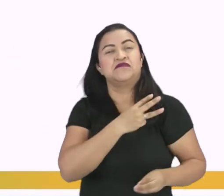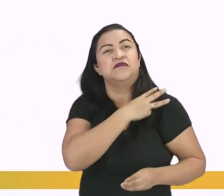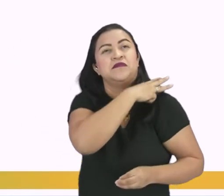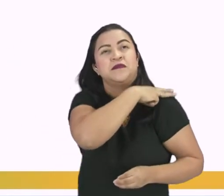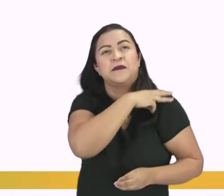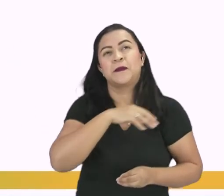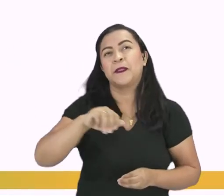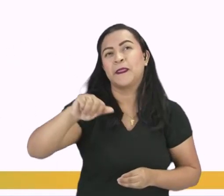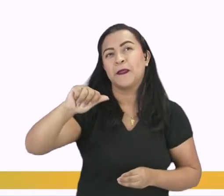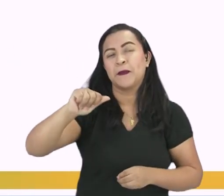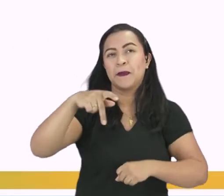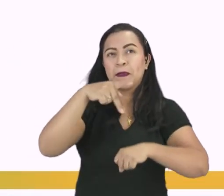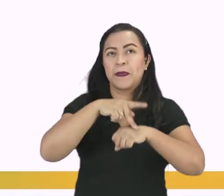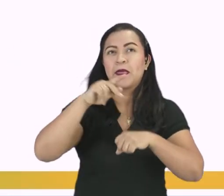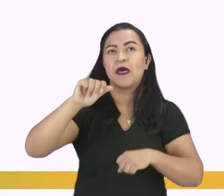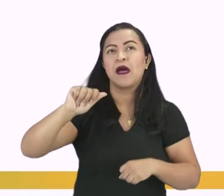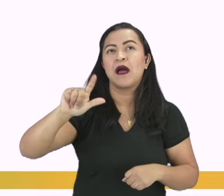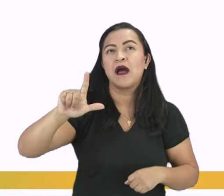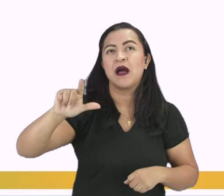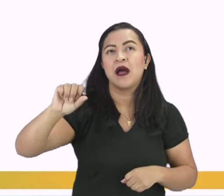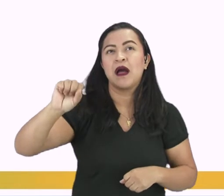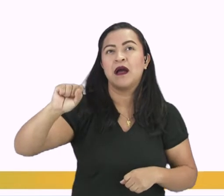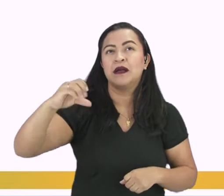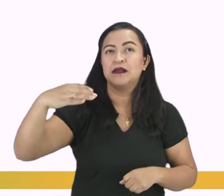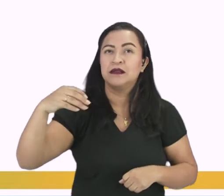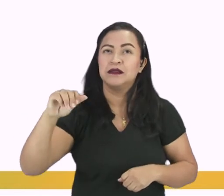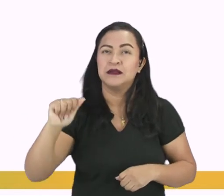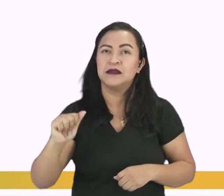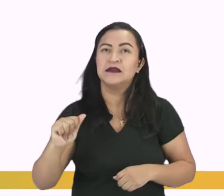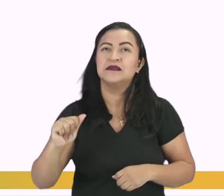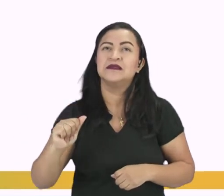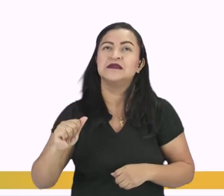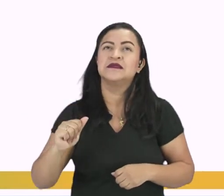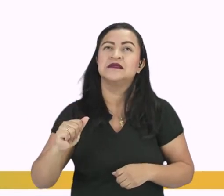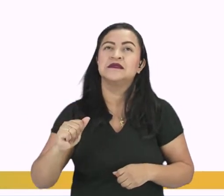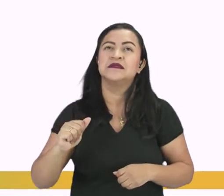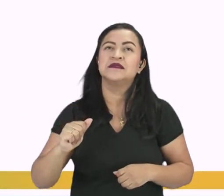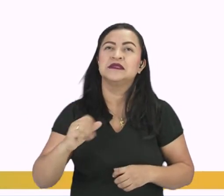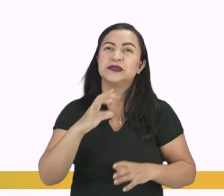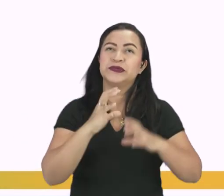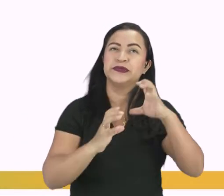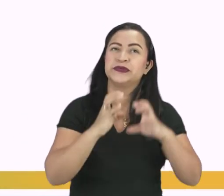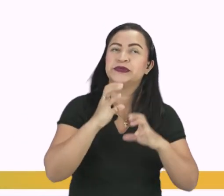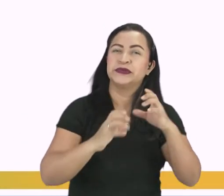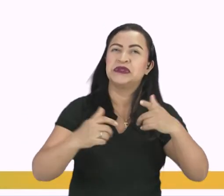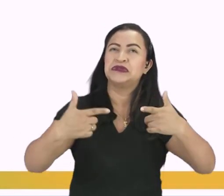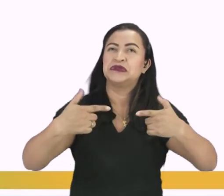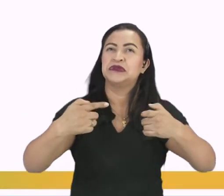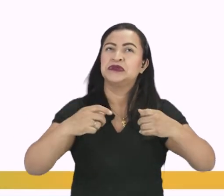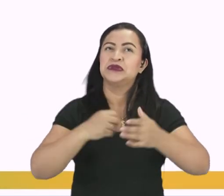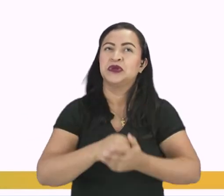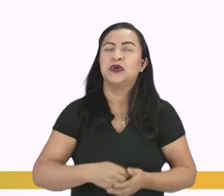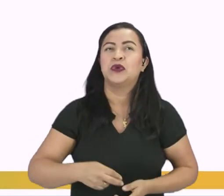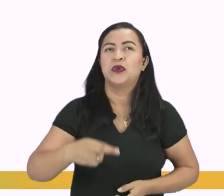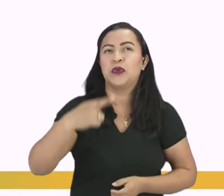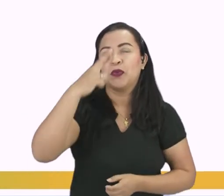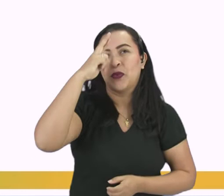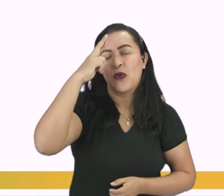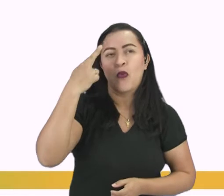do Alasca, resultado de longo conflito armado com a Rússia.